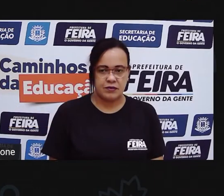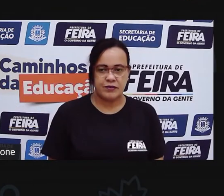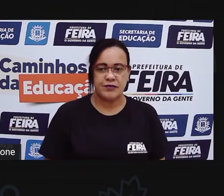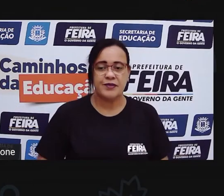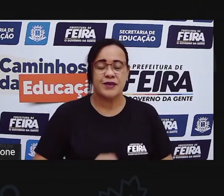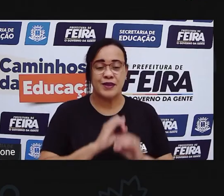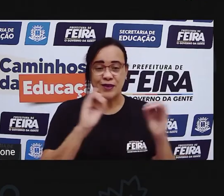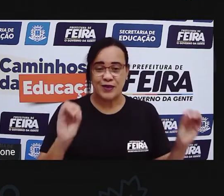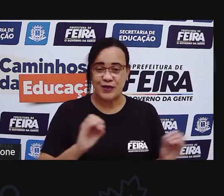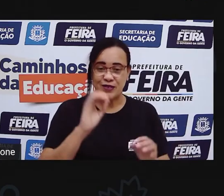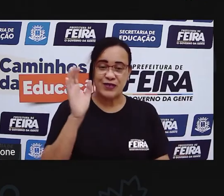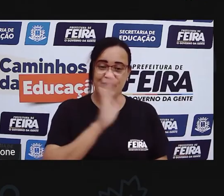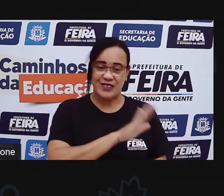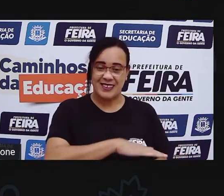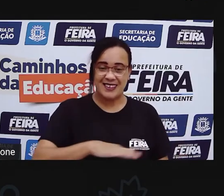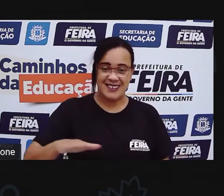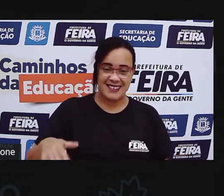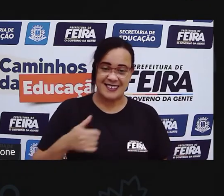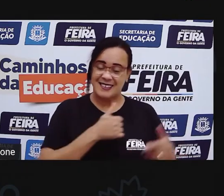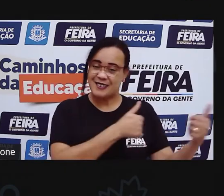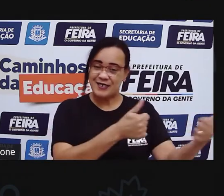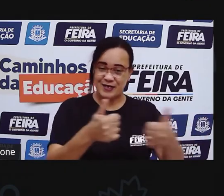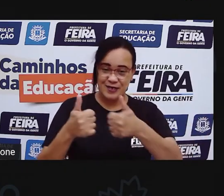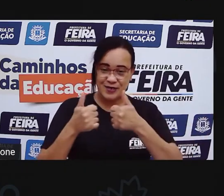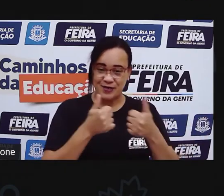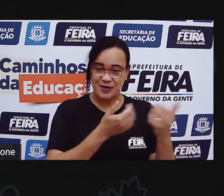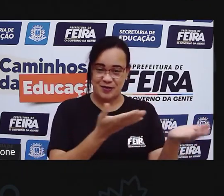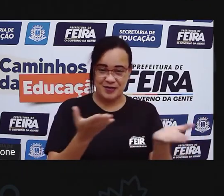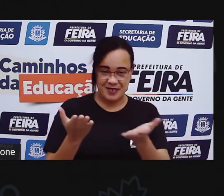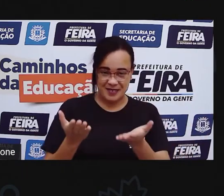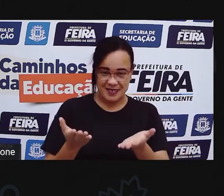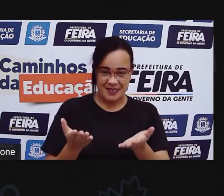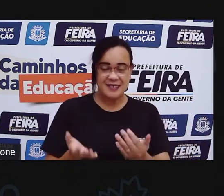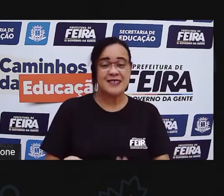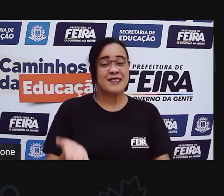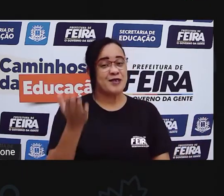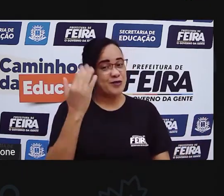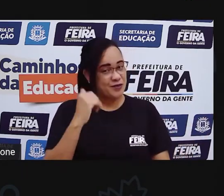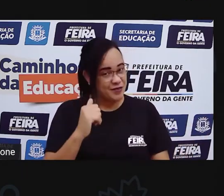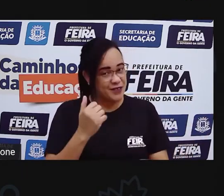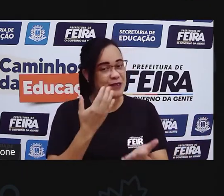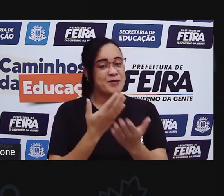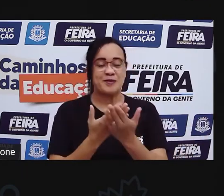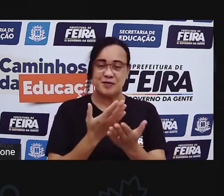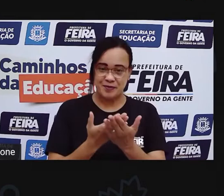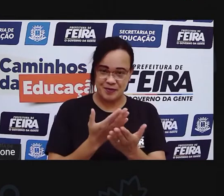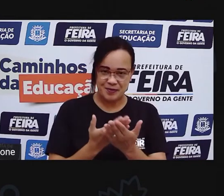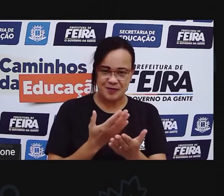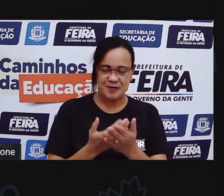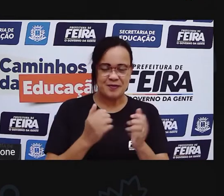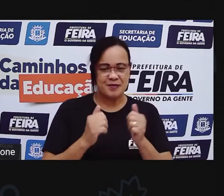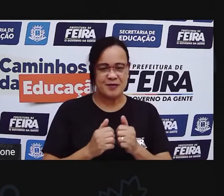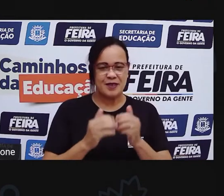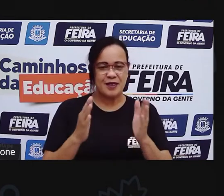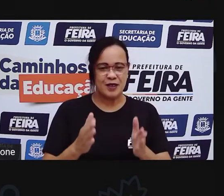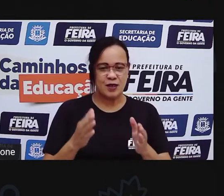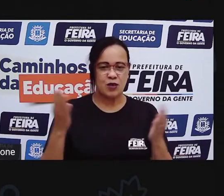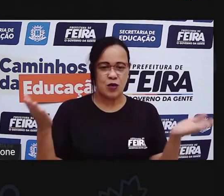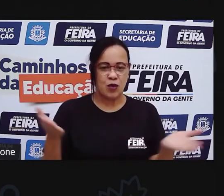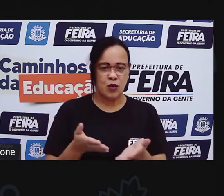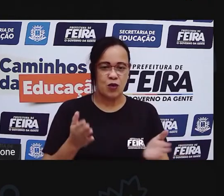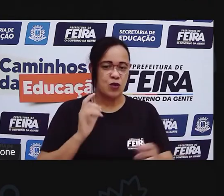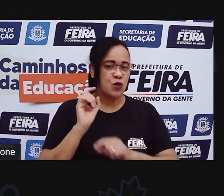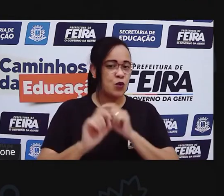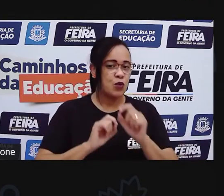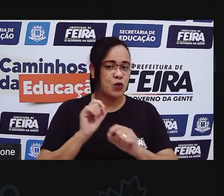Olá, crianças, tudo bem com vocês? Vamos para mais uma aula. Para começar, eu já pede